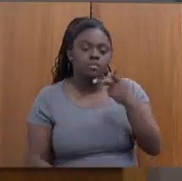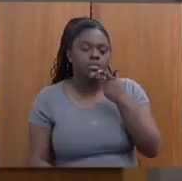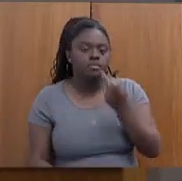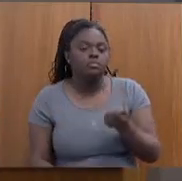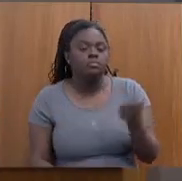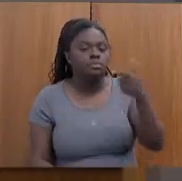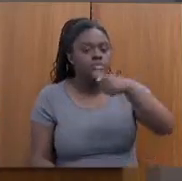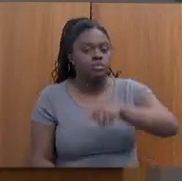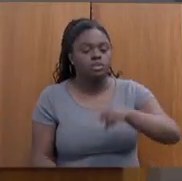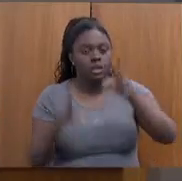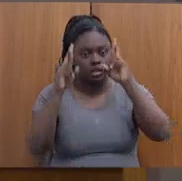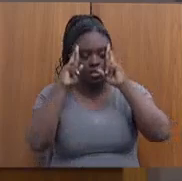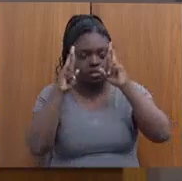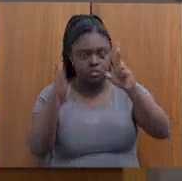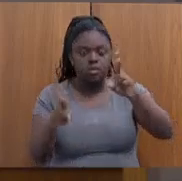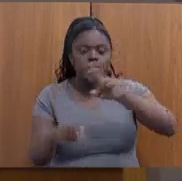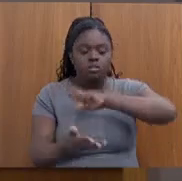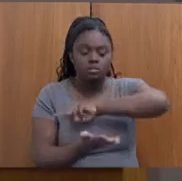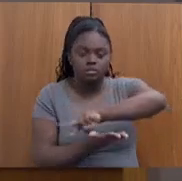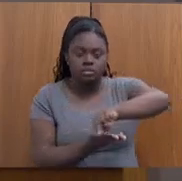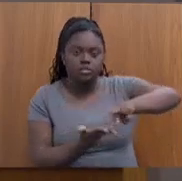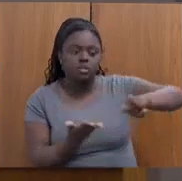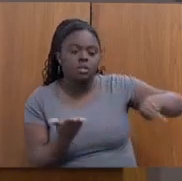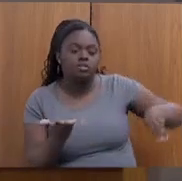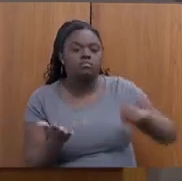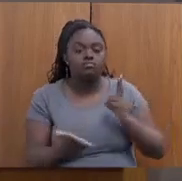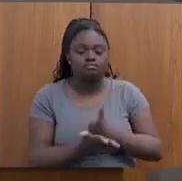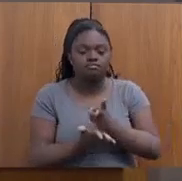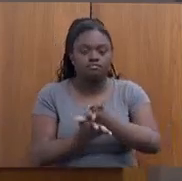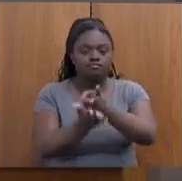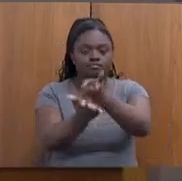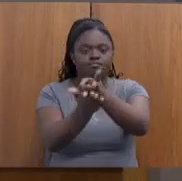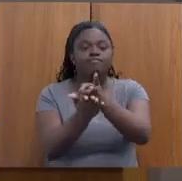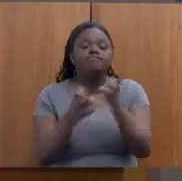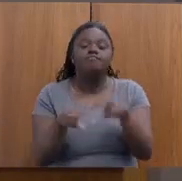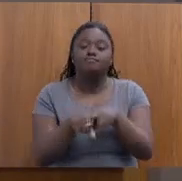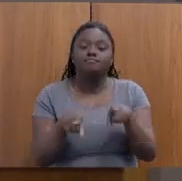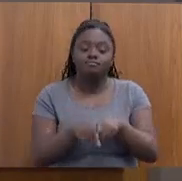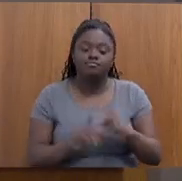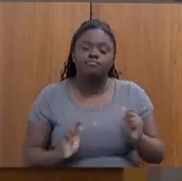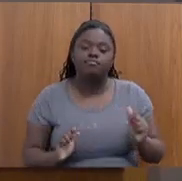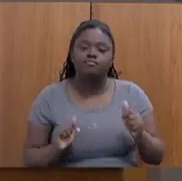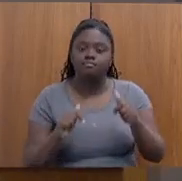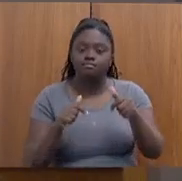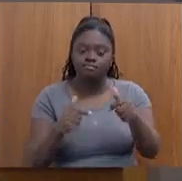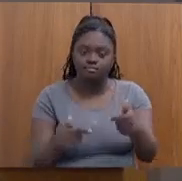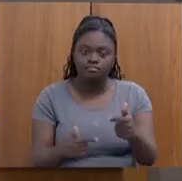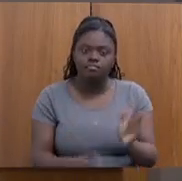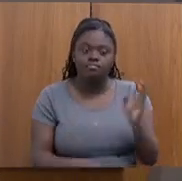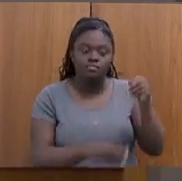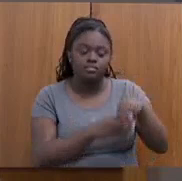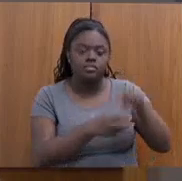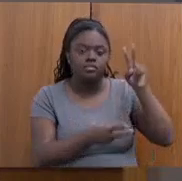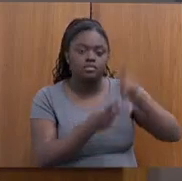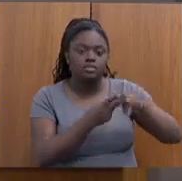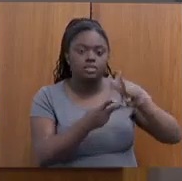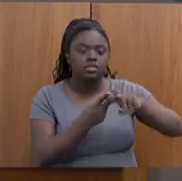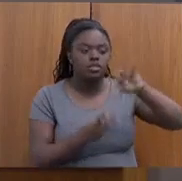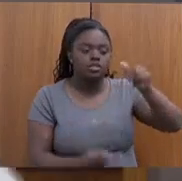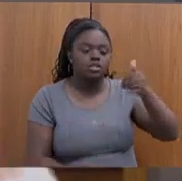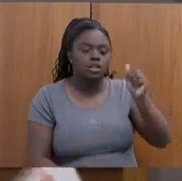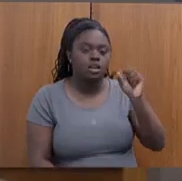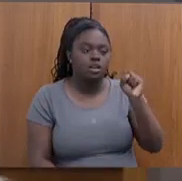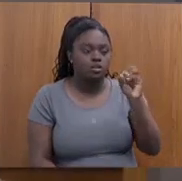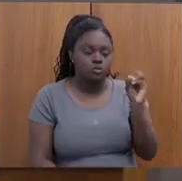Respeito à Diversidade, que ela vai ser uma campanha contínua, e também a atuação permanente na penitenciária Jazon Albergari.